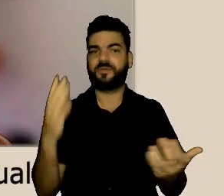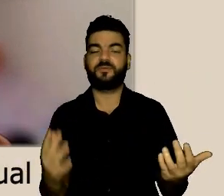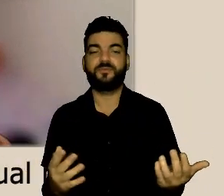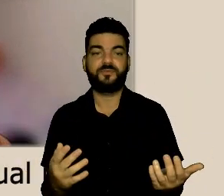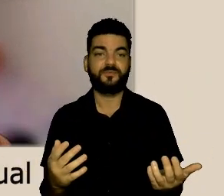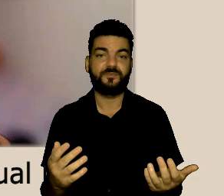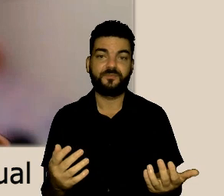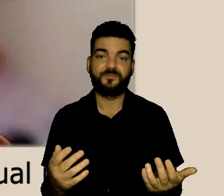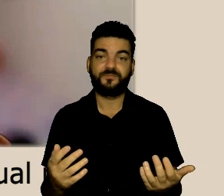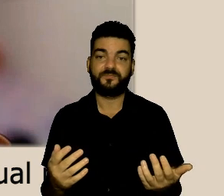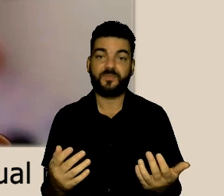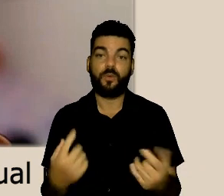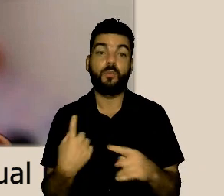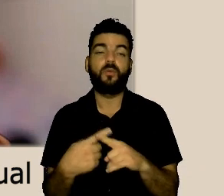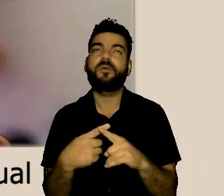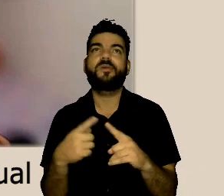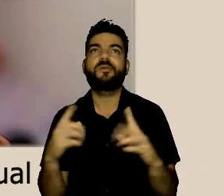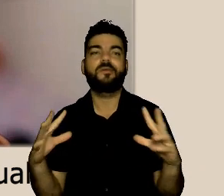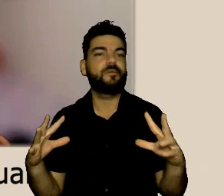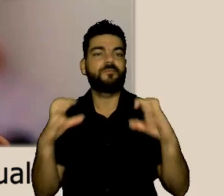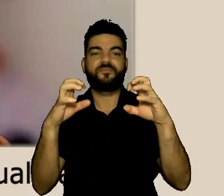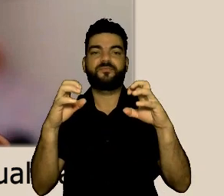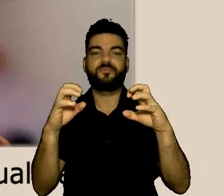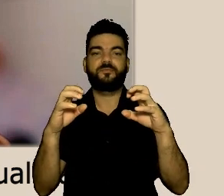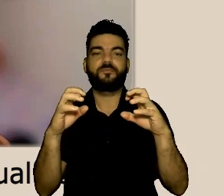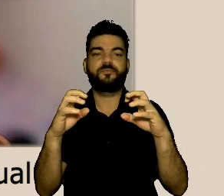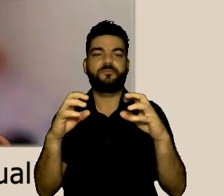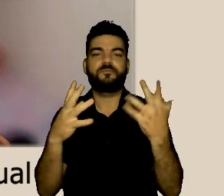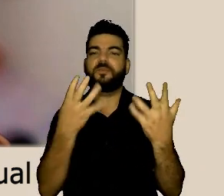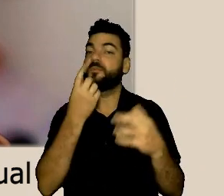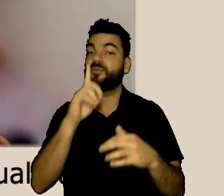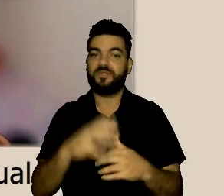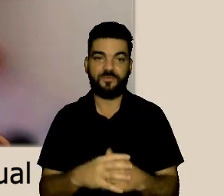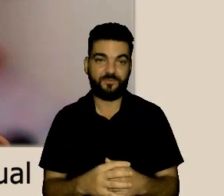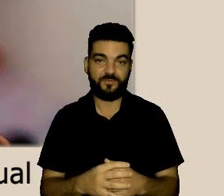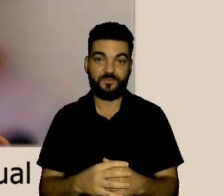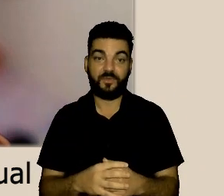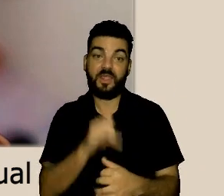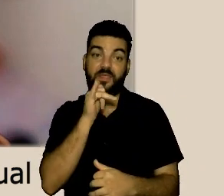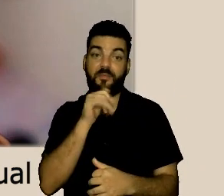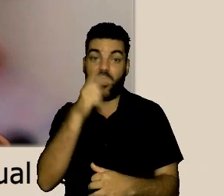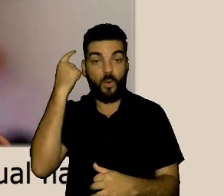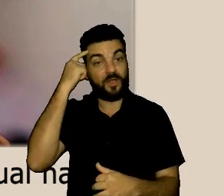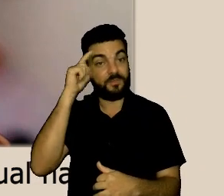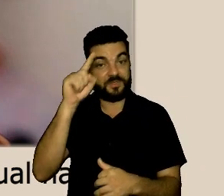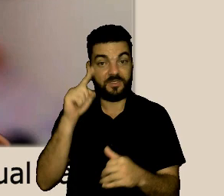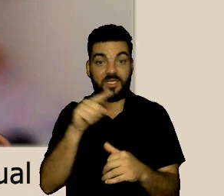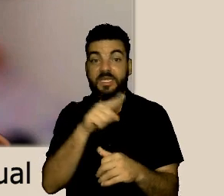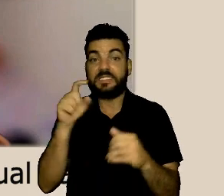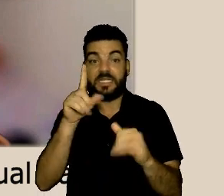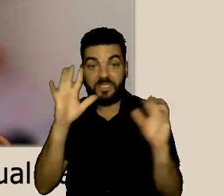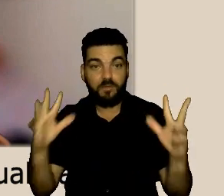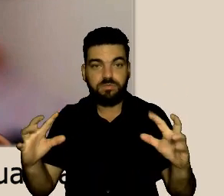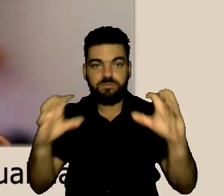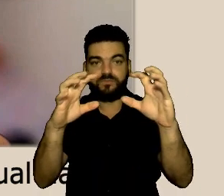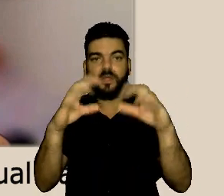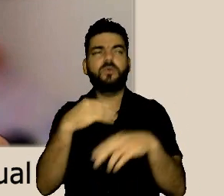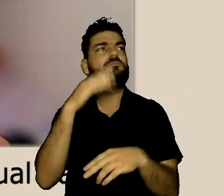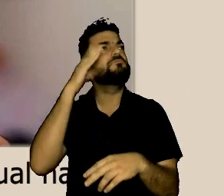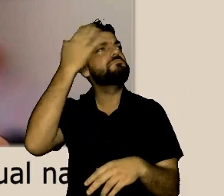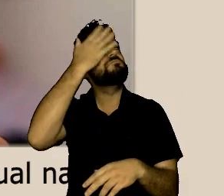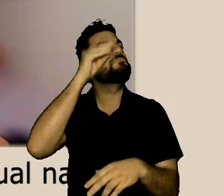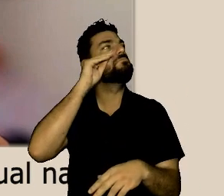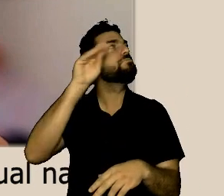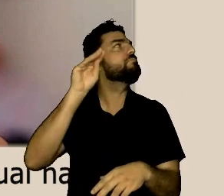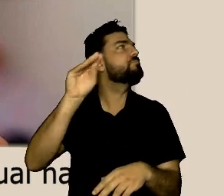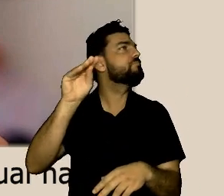ambiente de trabalho para que de fato jamais colocando esses problemas debaixo do tapete que isso não